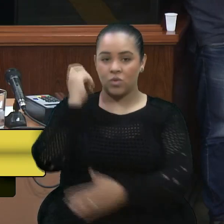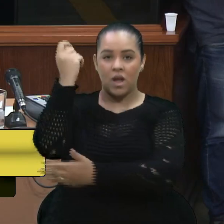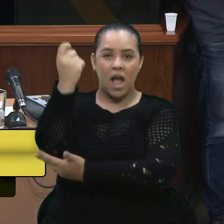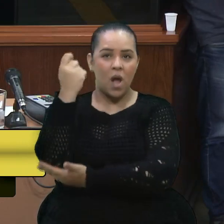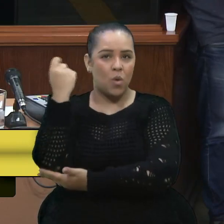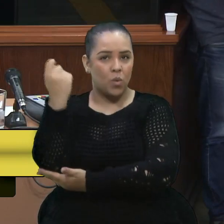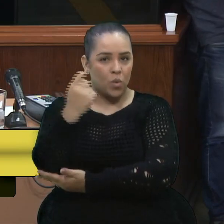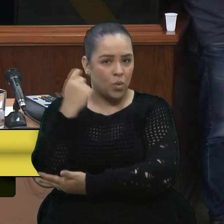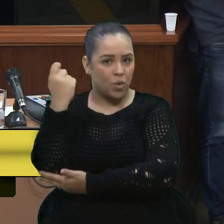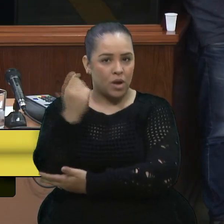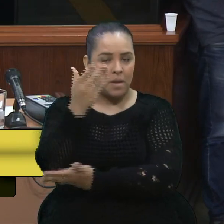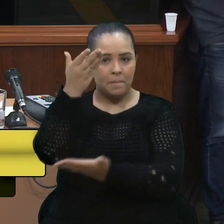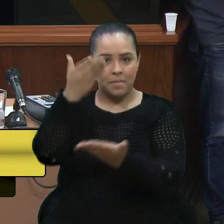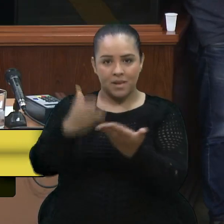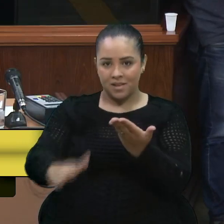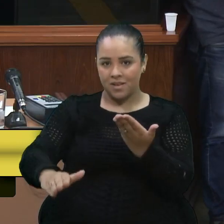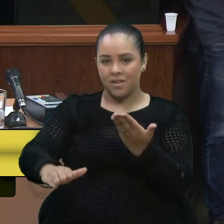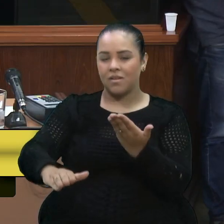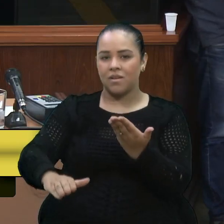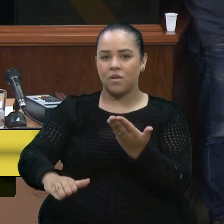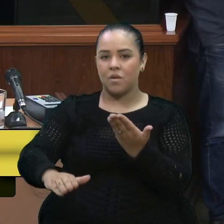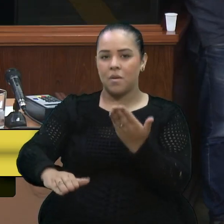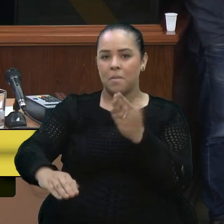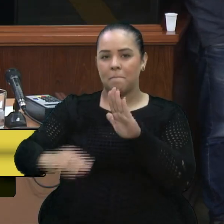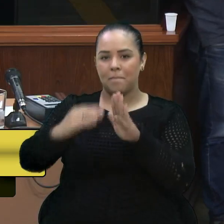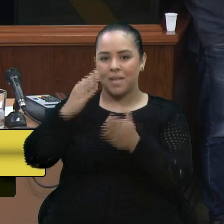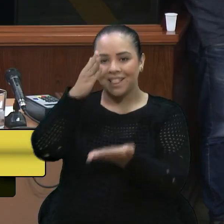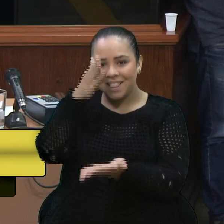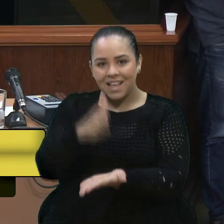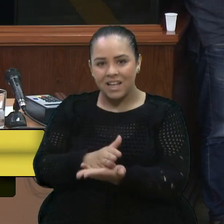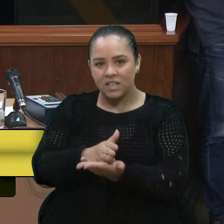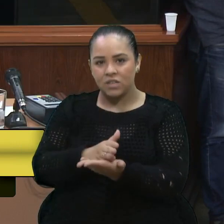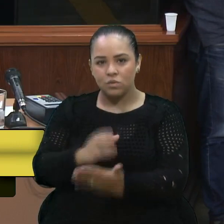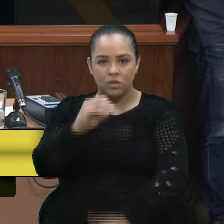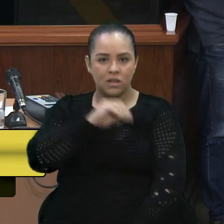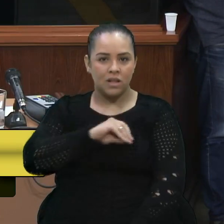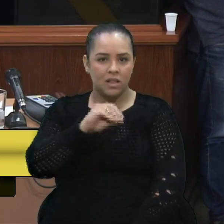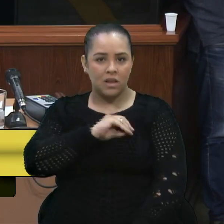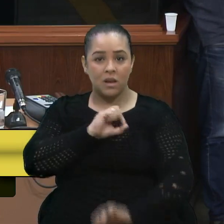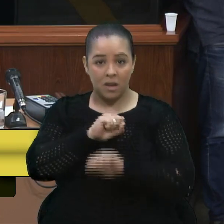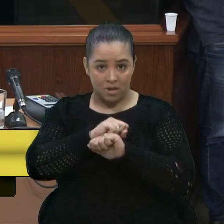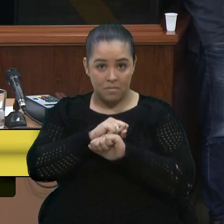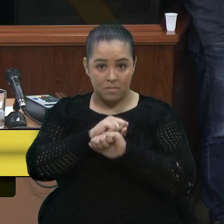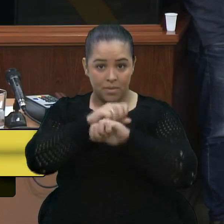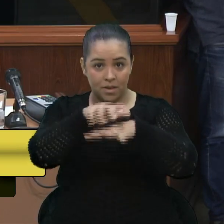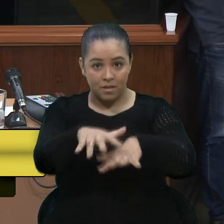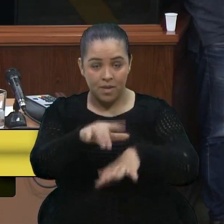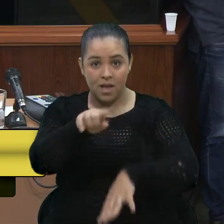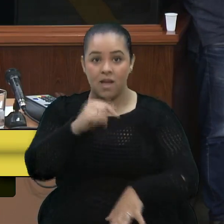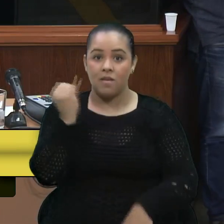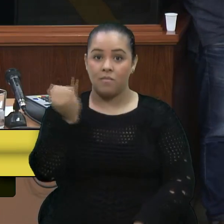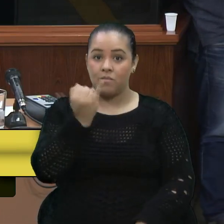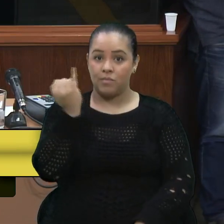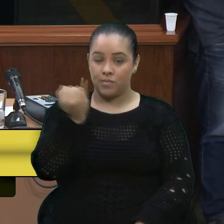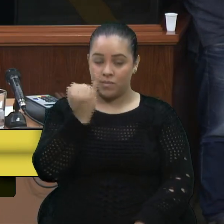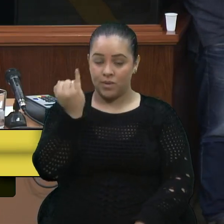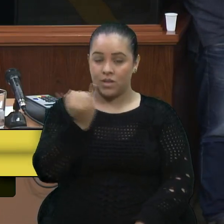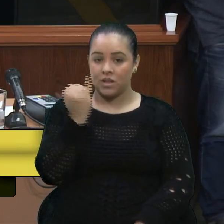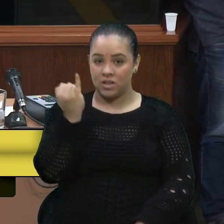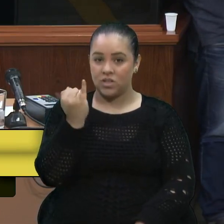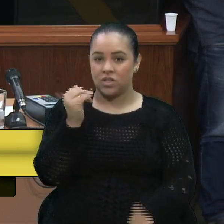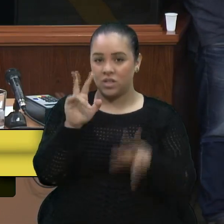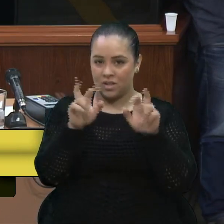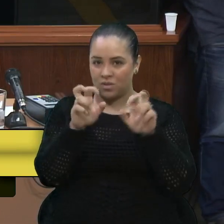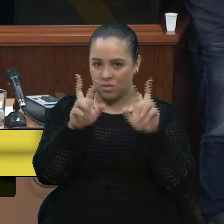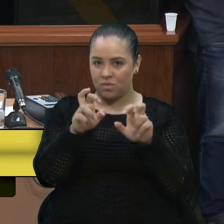perderam mais da metade da renda na pandemia. Esse é um dado importante e essa pesquisa na